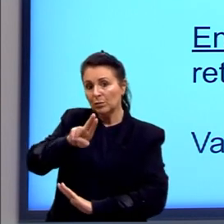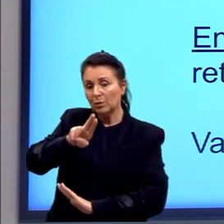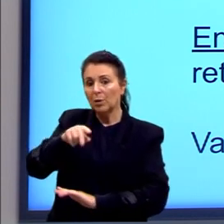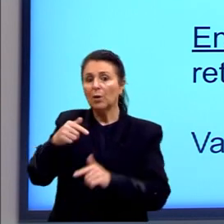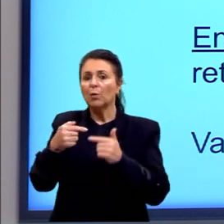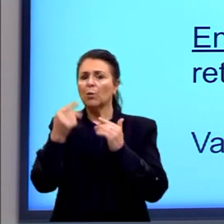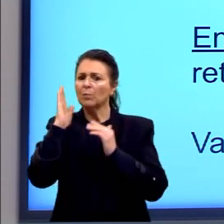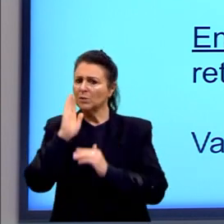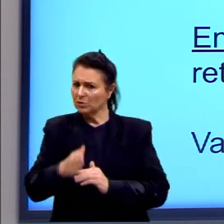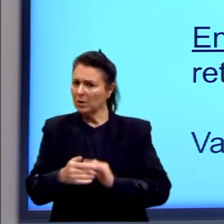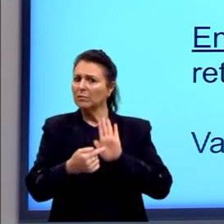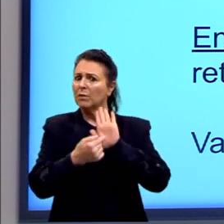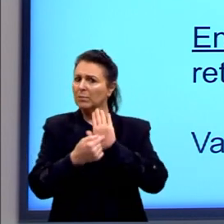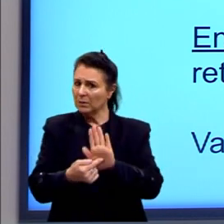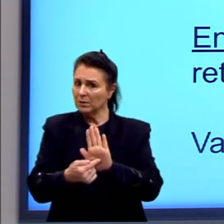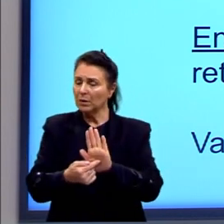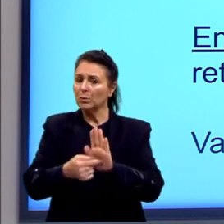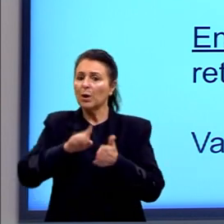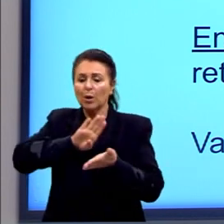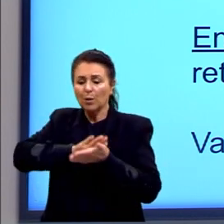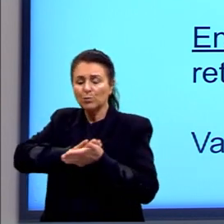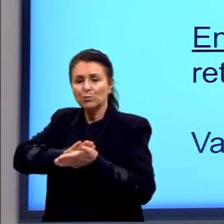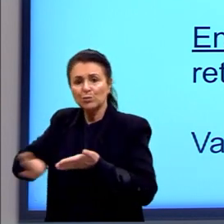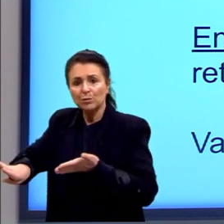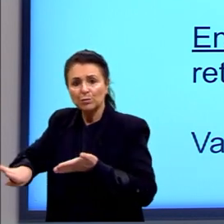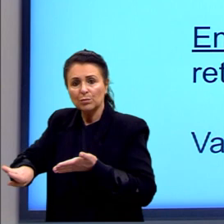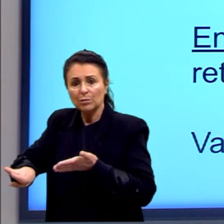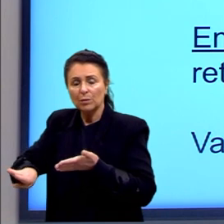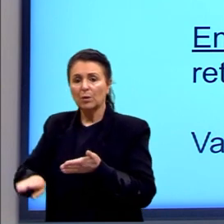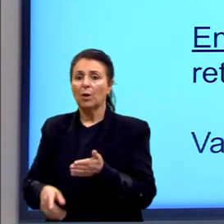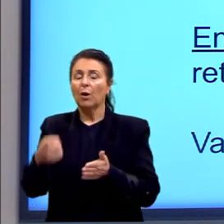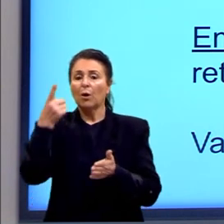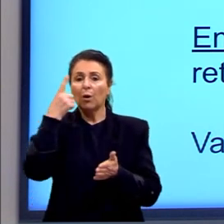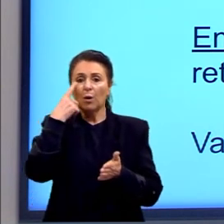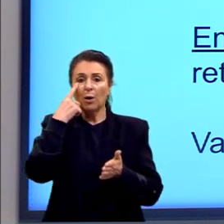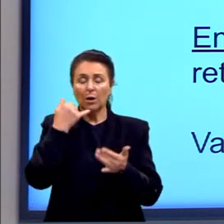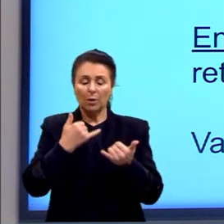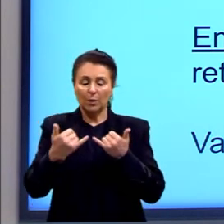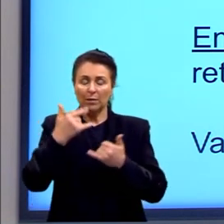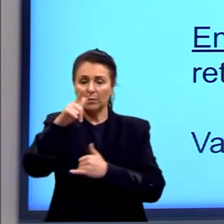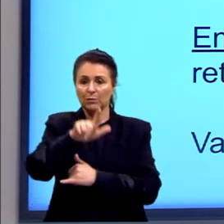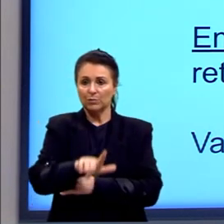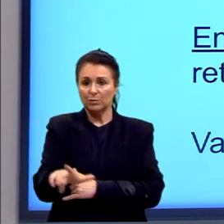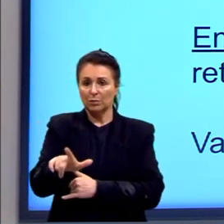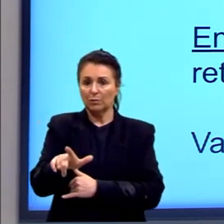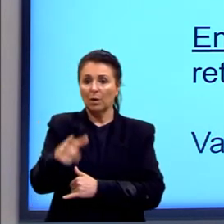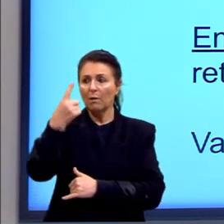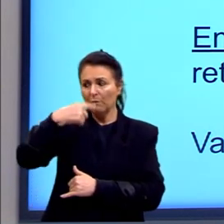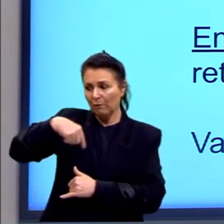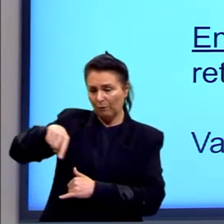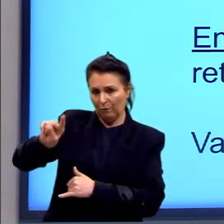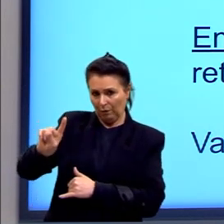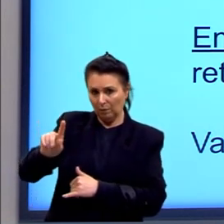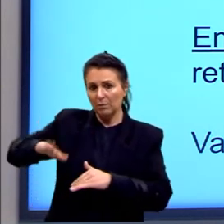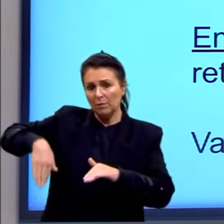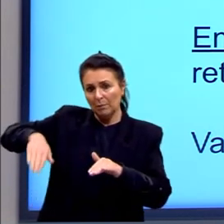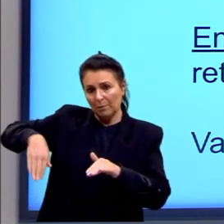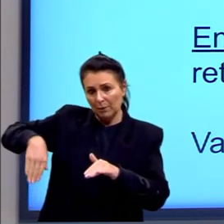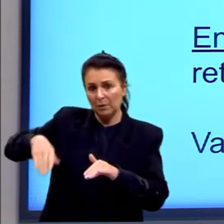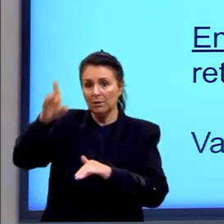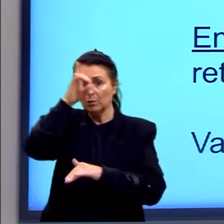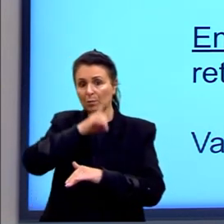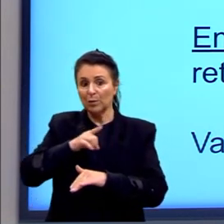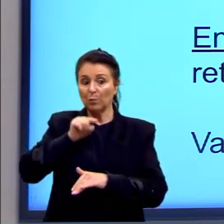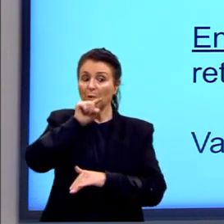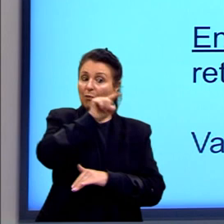mencionado, eu retiro ele. Olhem o exemplo de novo. Vamos à praia no domingo. Você